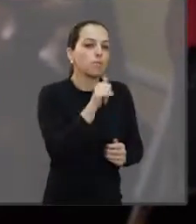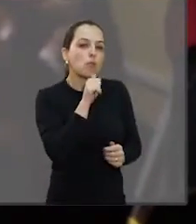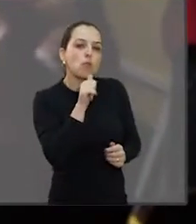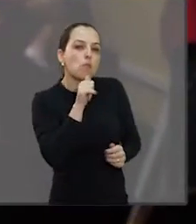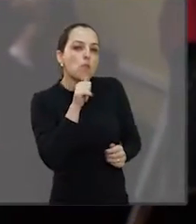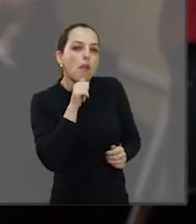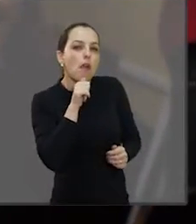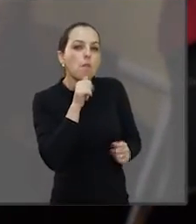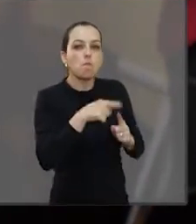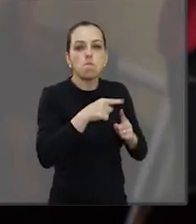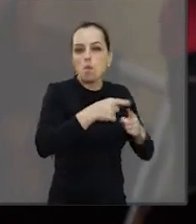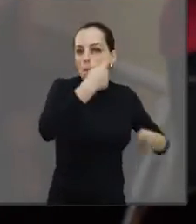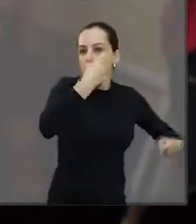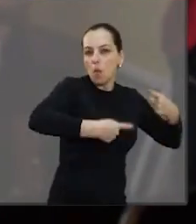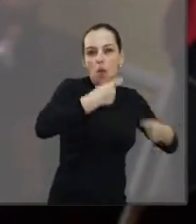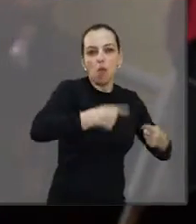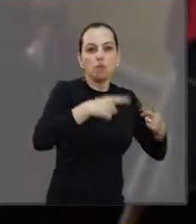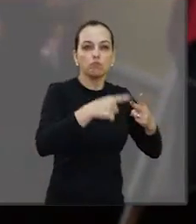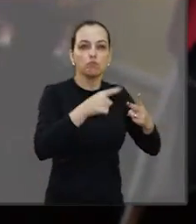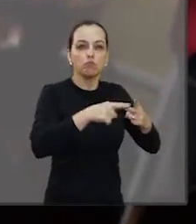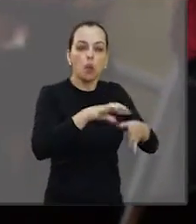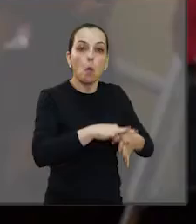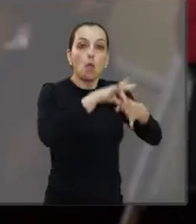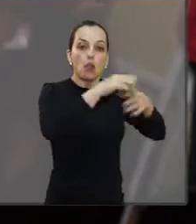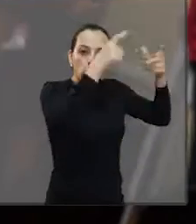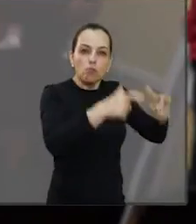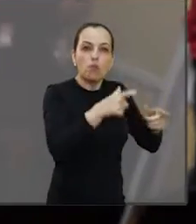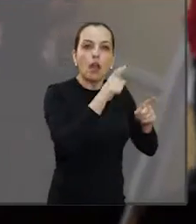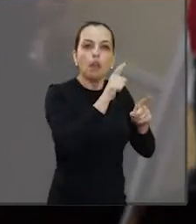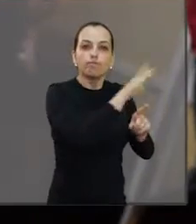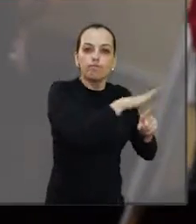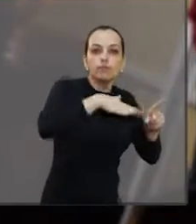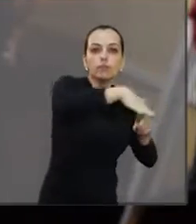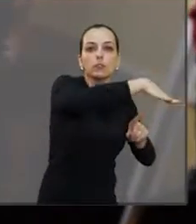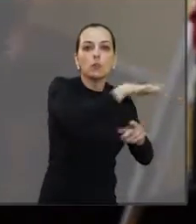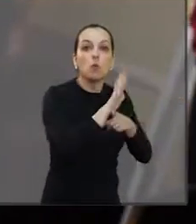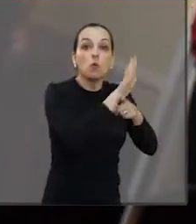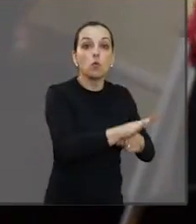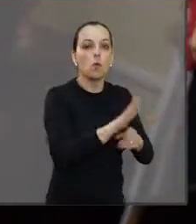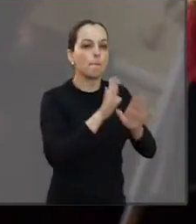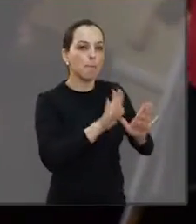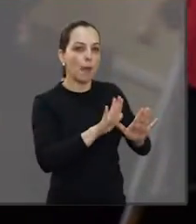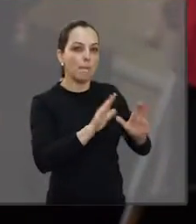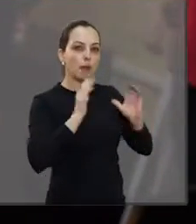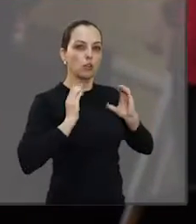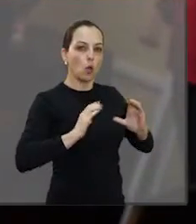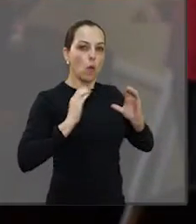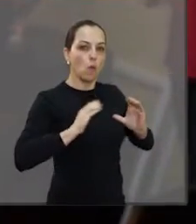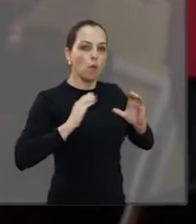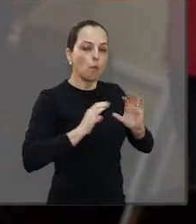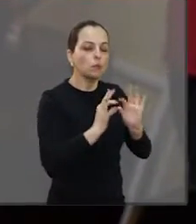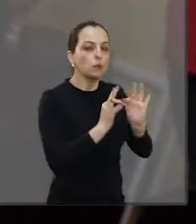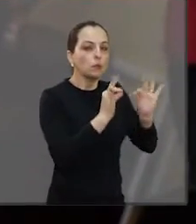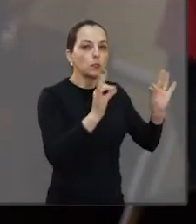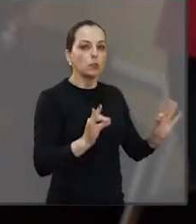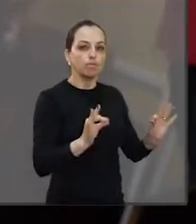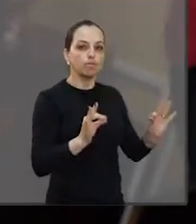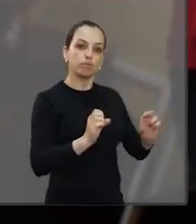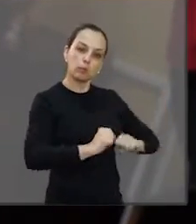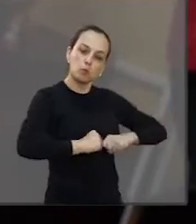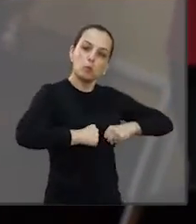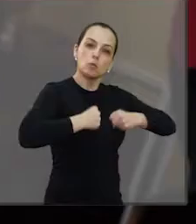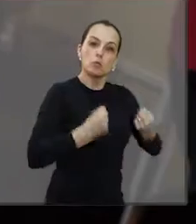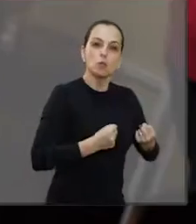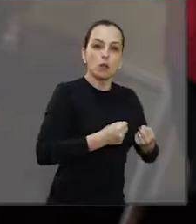outros estão na liderança de casos beneficentes e muitas ações, como eu disse, são discretas como devem ser.